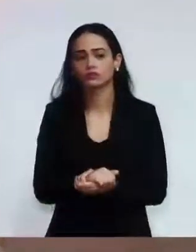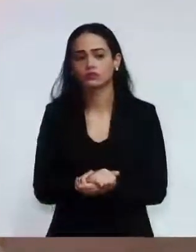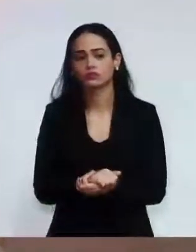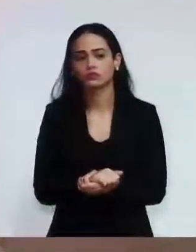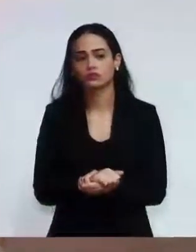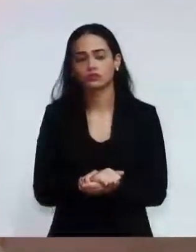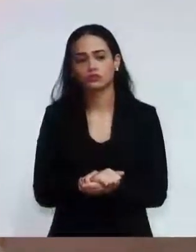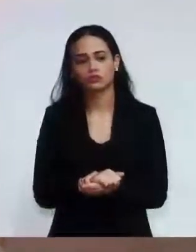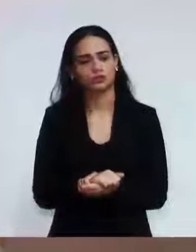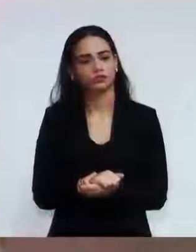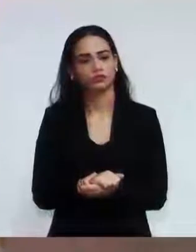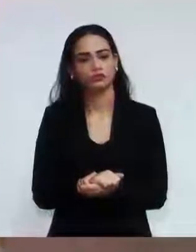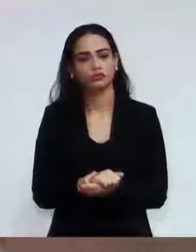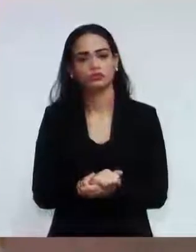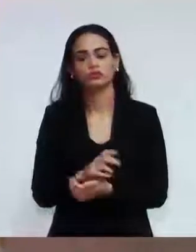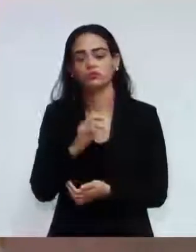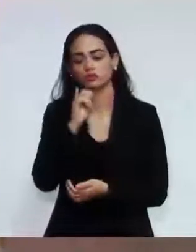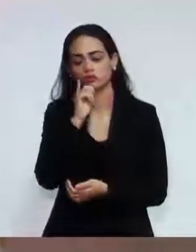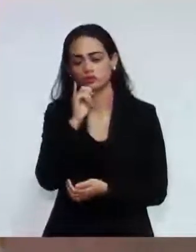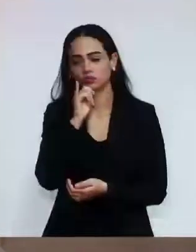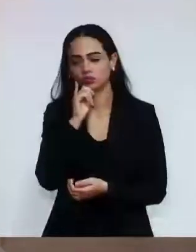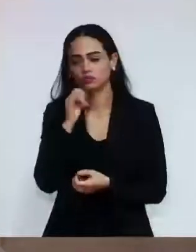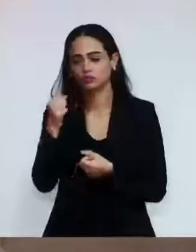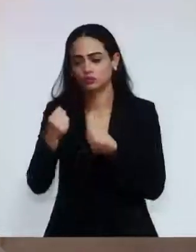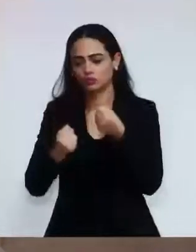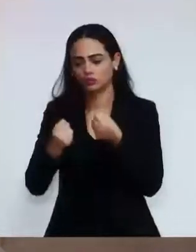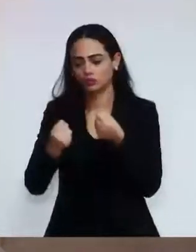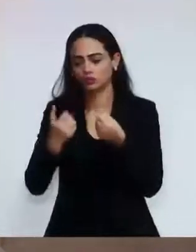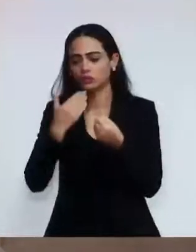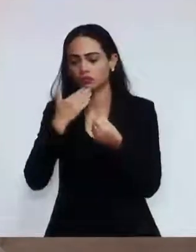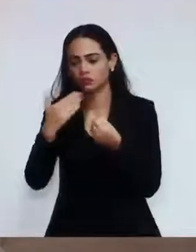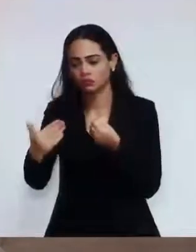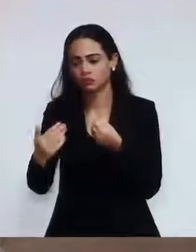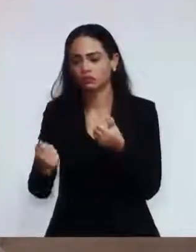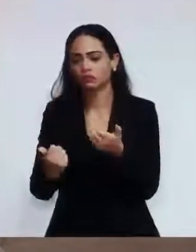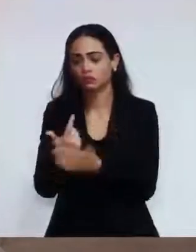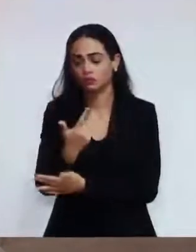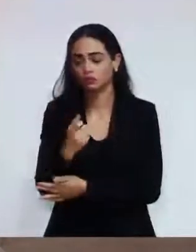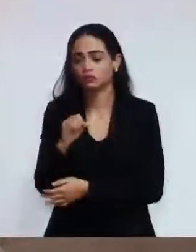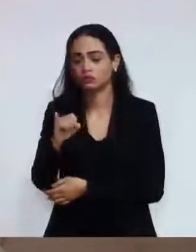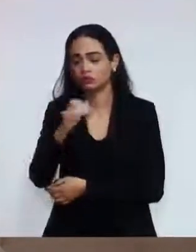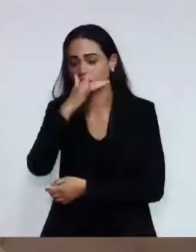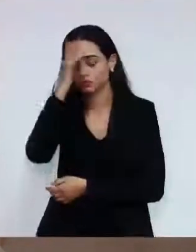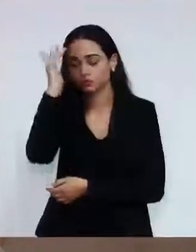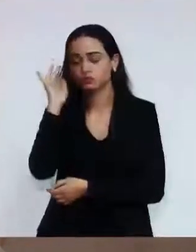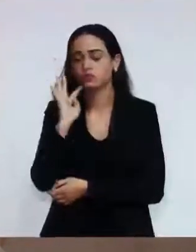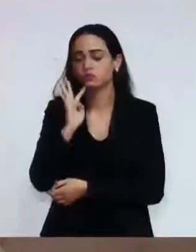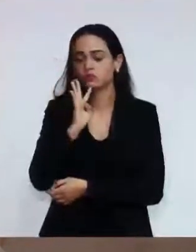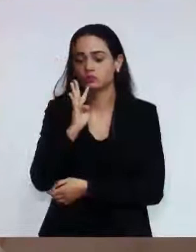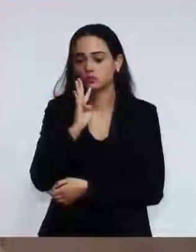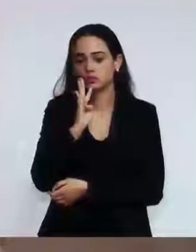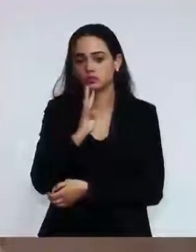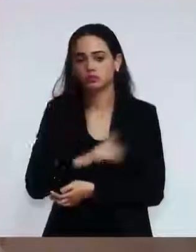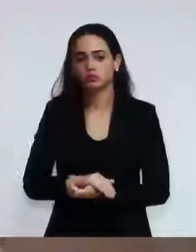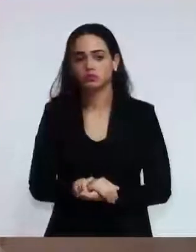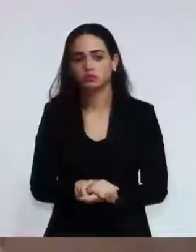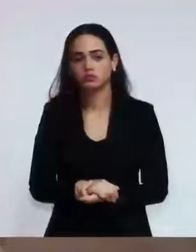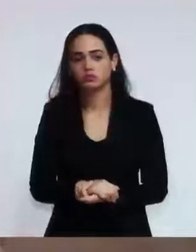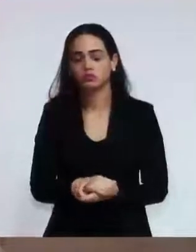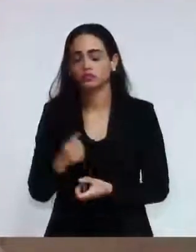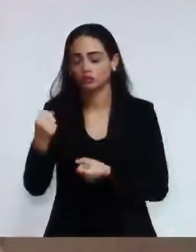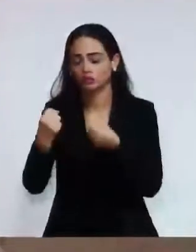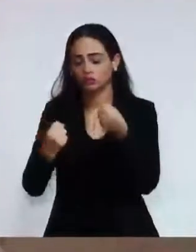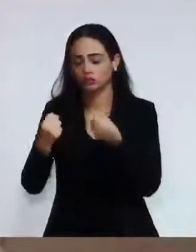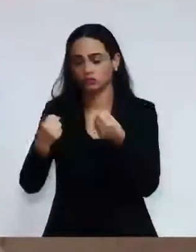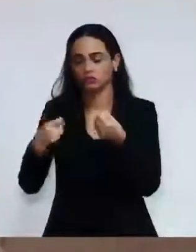porque essa viatura que foi pedida não foi carrinho baixo. Quem não sabe, quem não conhece, a viatura que ia ser comprada